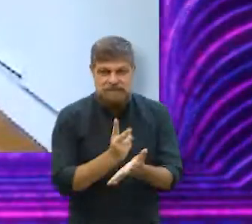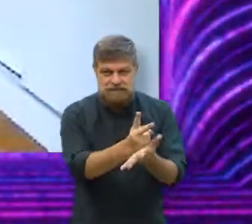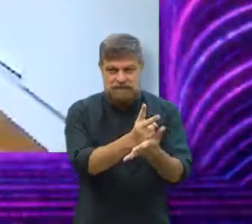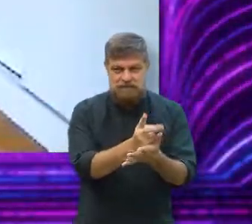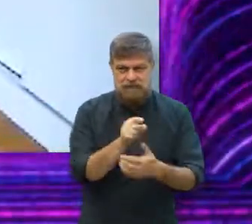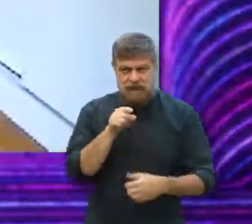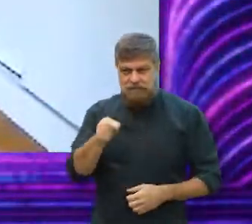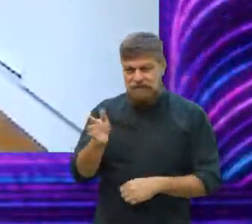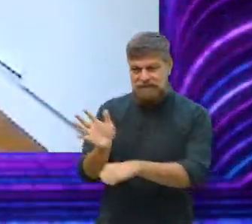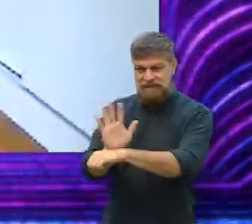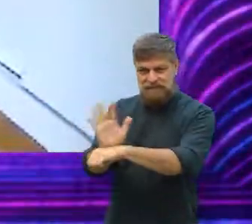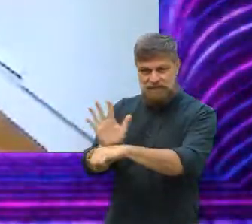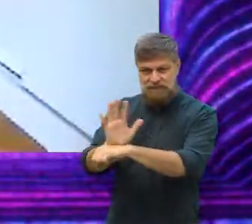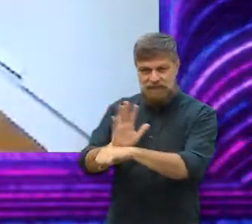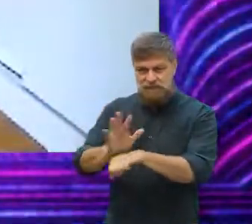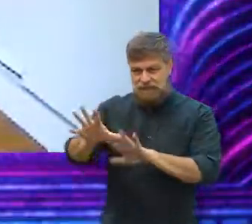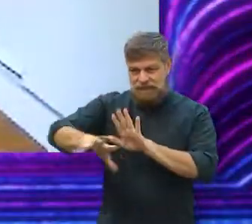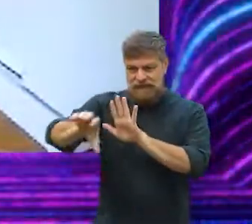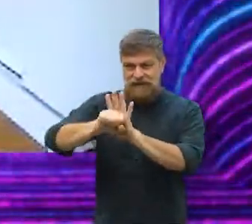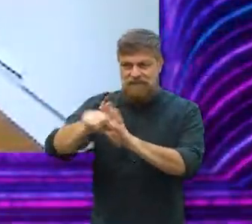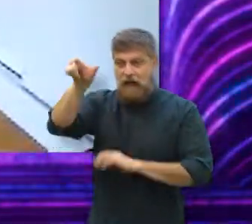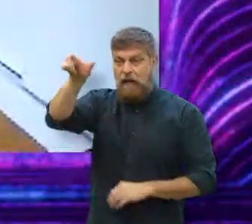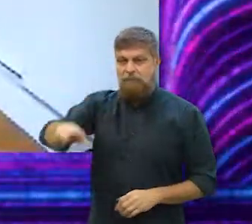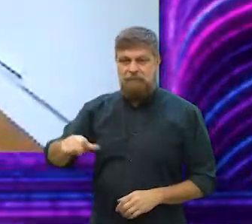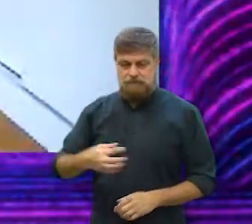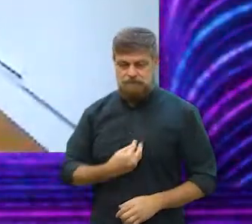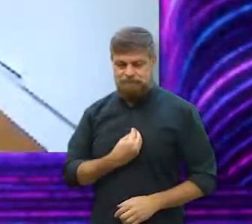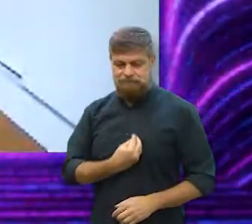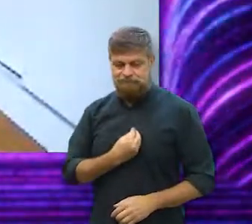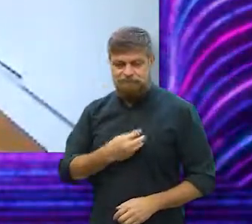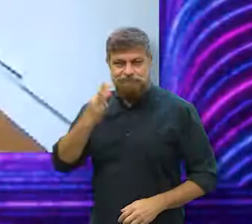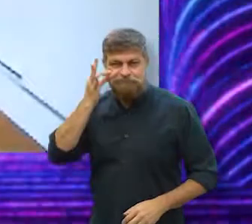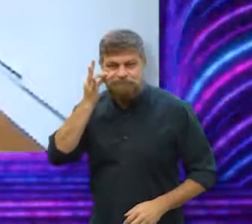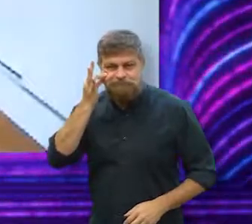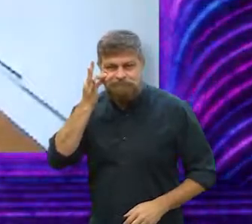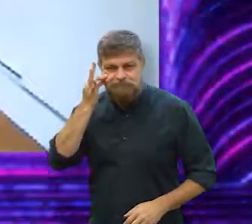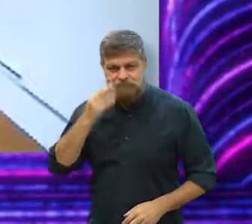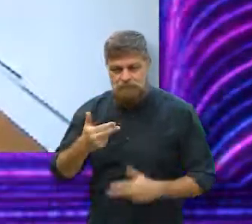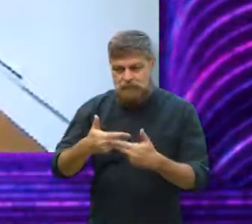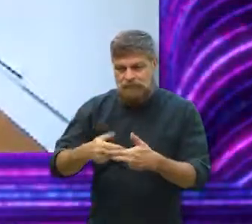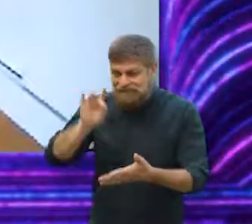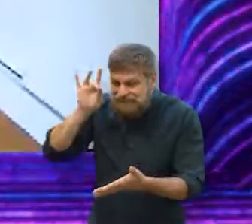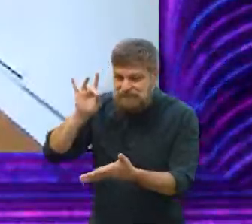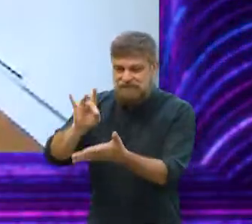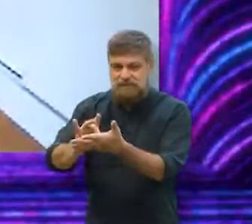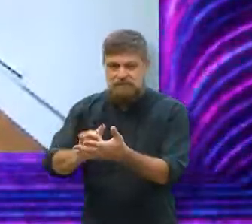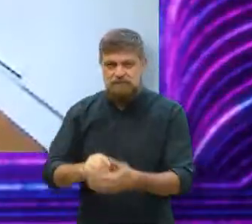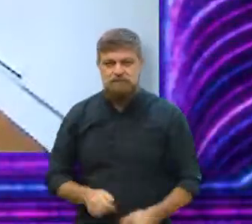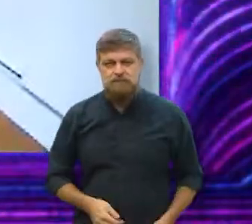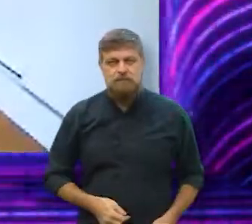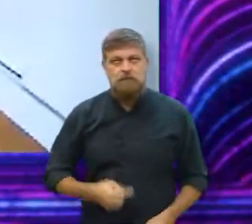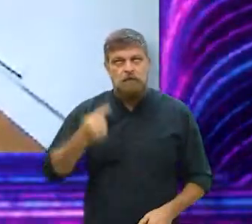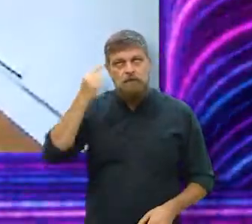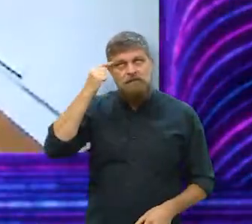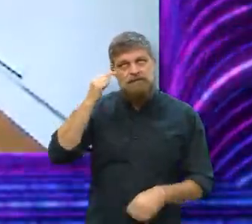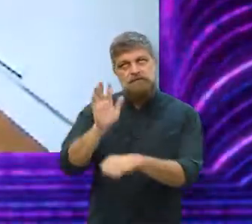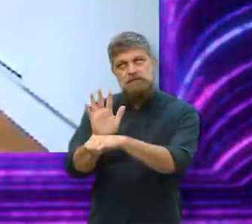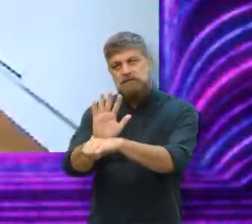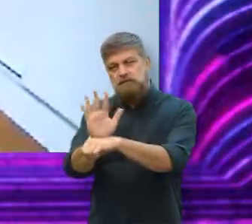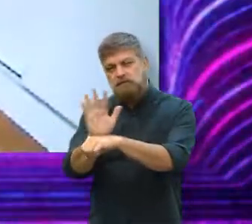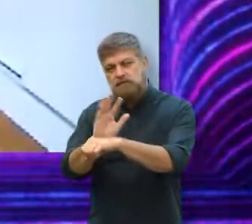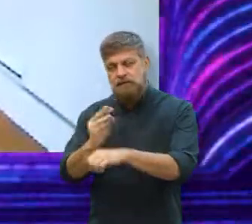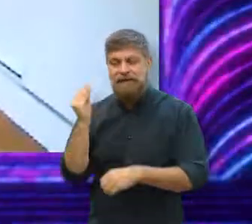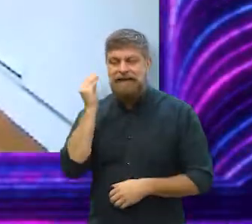mas em live action, em coisas gravadas com atores, eu escrevo coisas muito realistas. E aí quando eu estava escrevendo o filme, eu